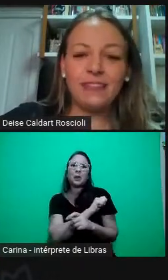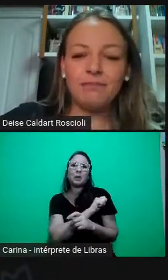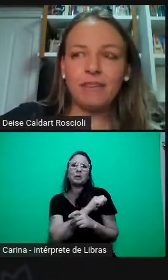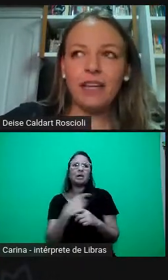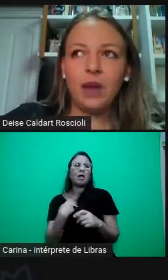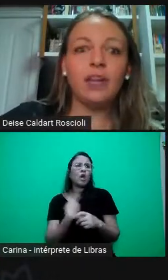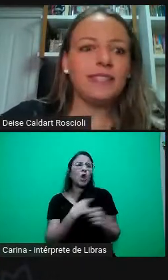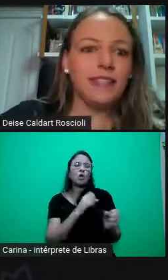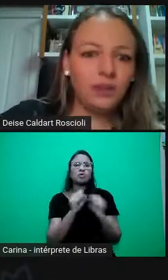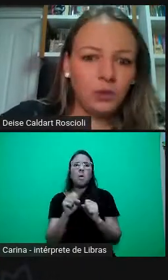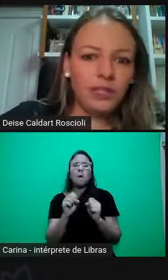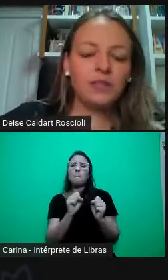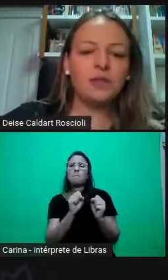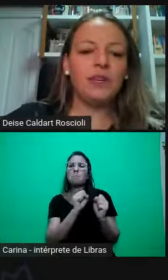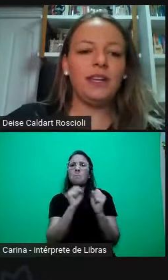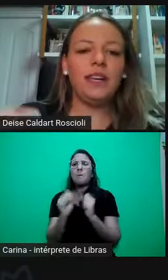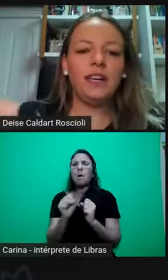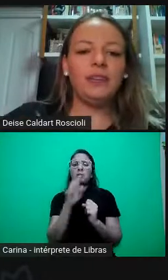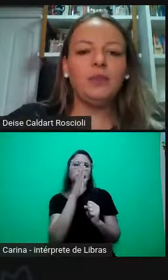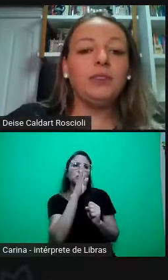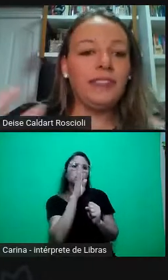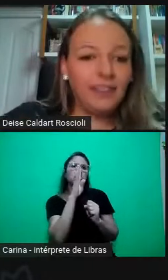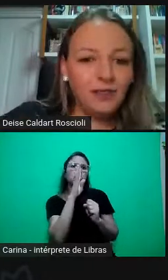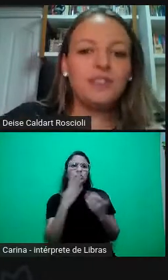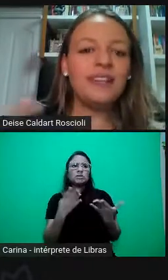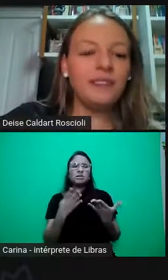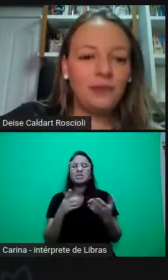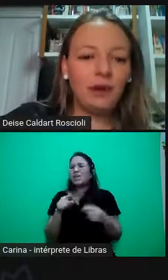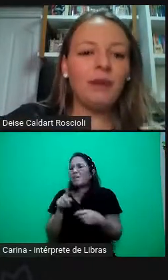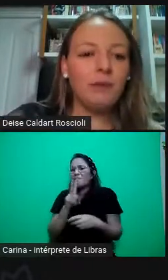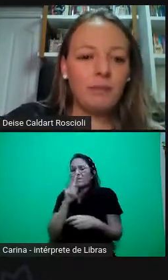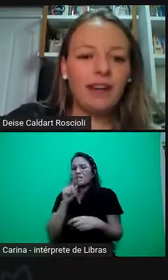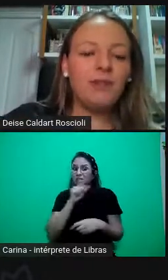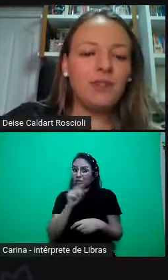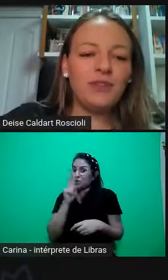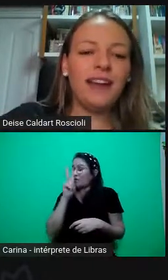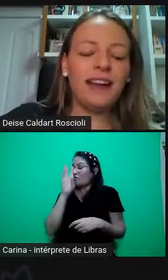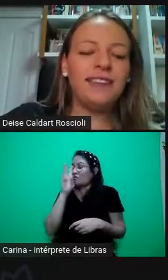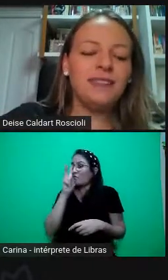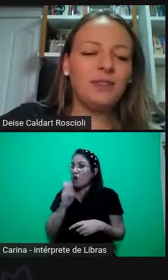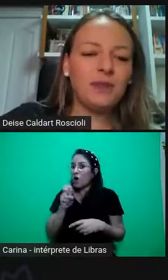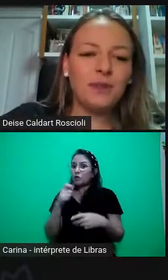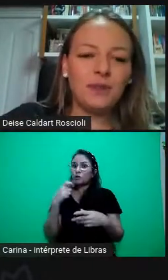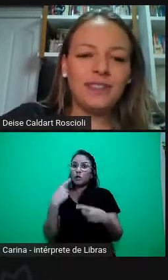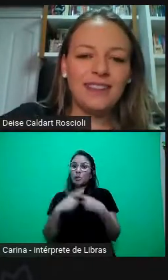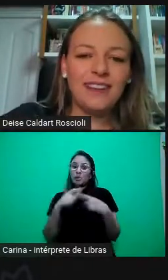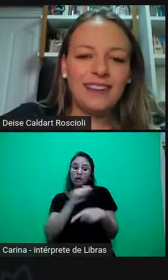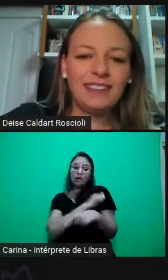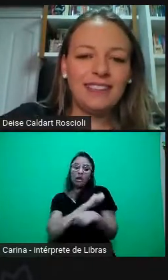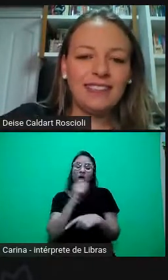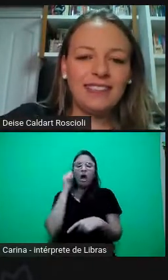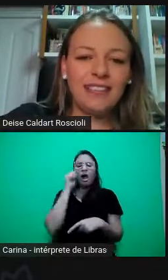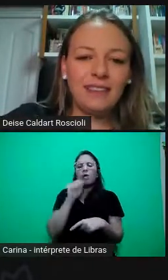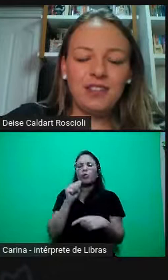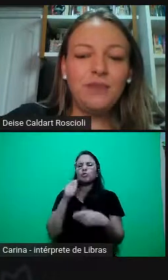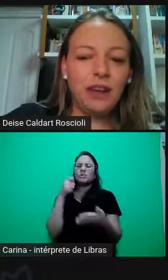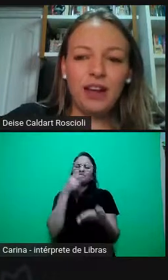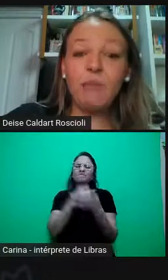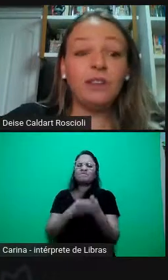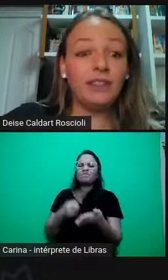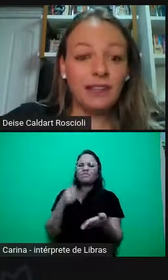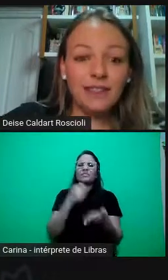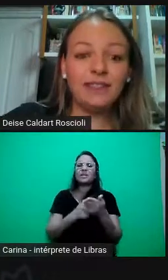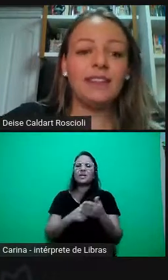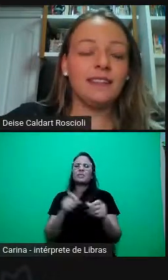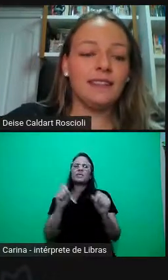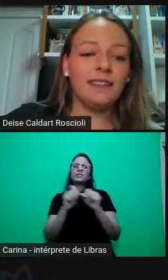e elas reconhecendo isso e lutando, de certa forma, para modificar essas situações, é, a gente vê